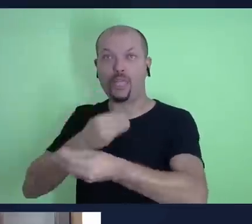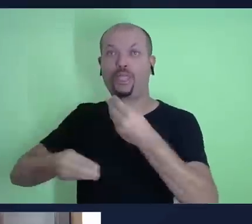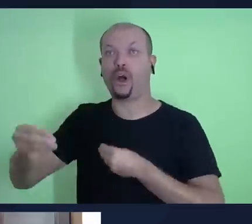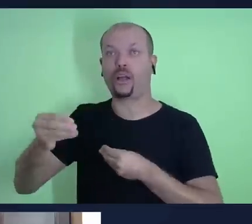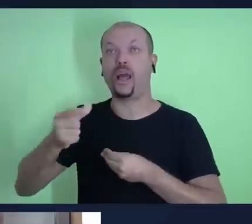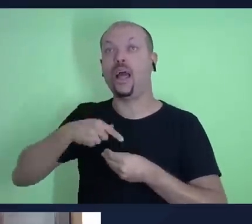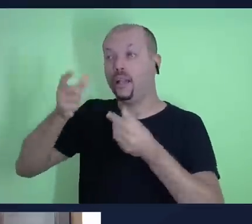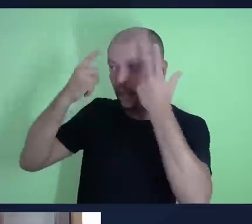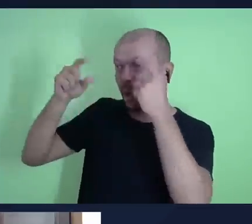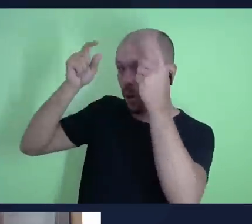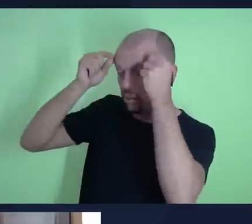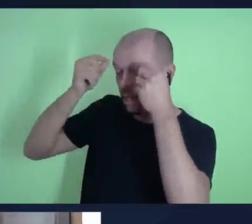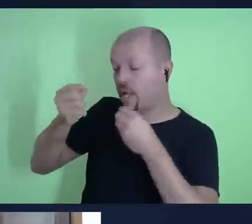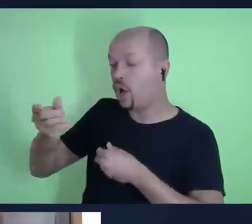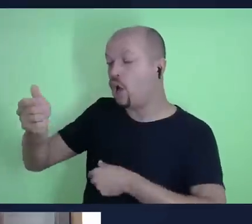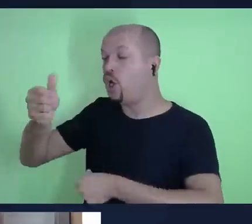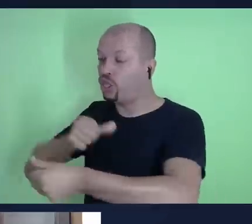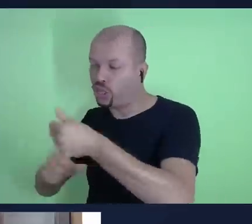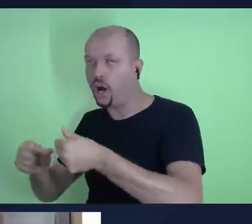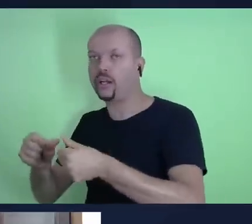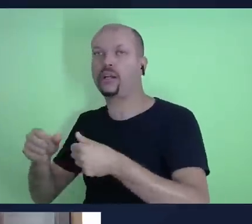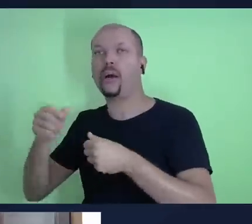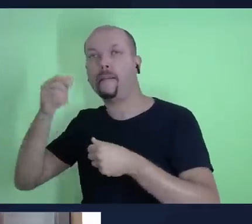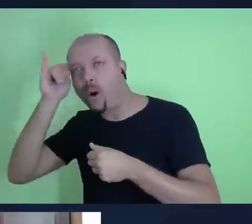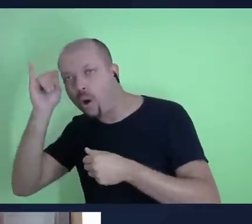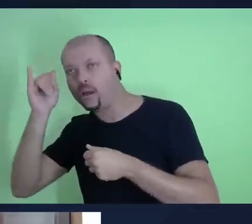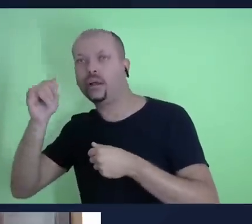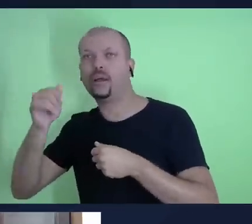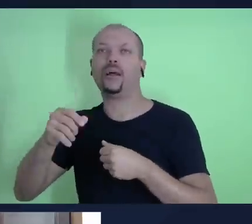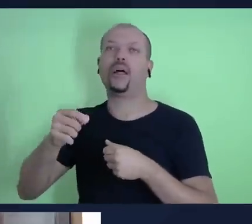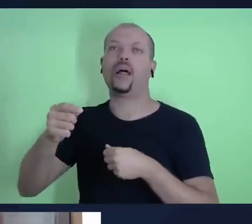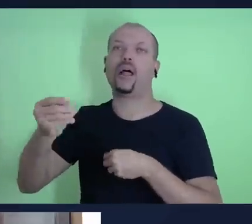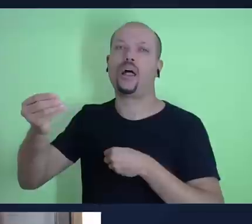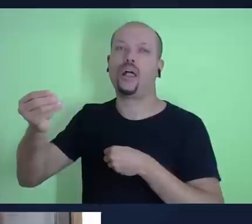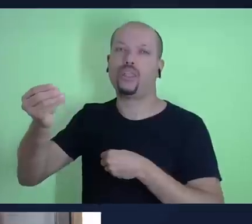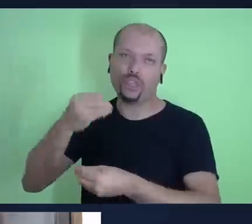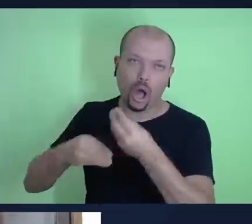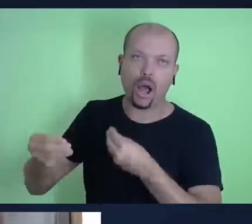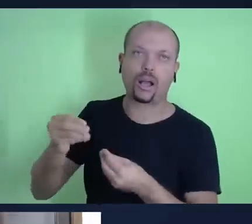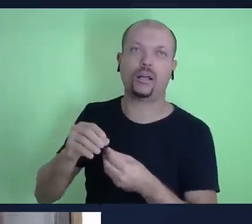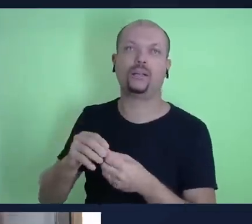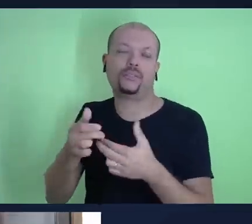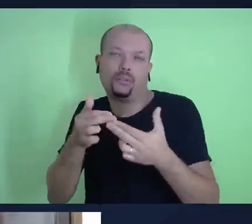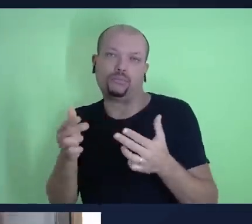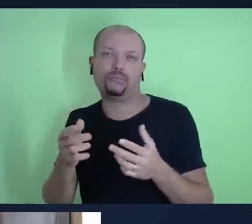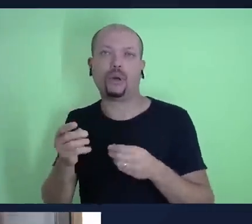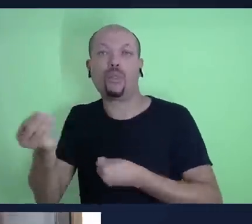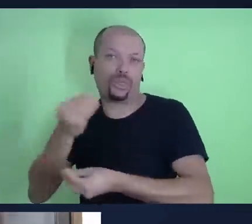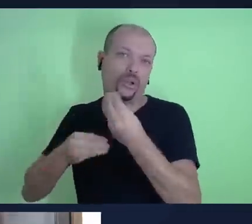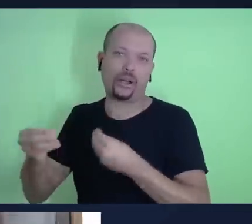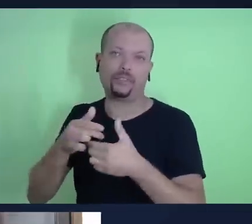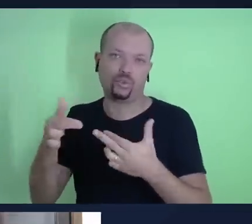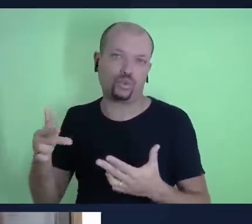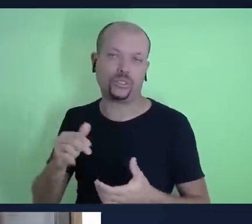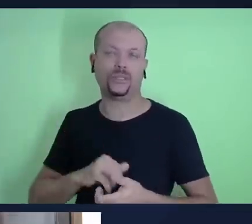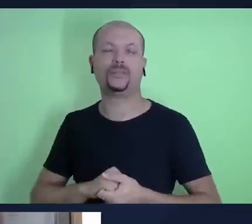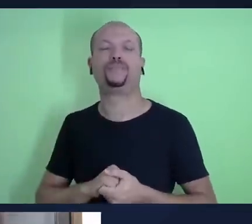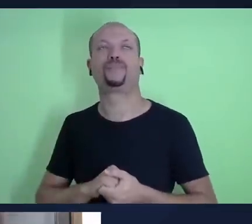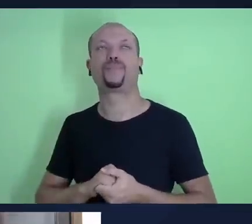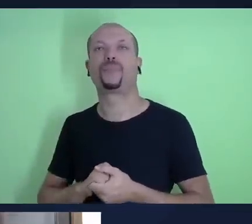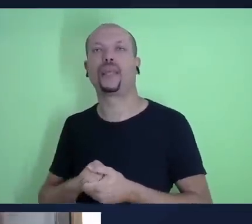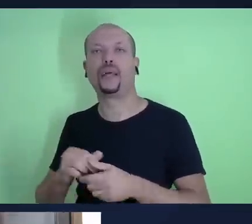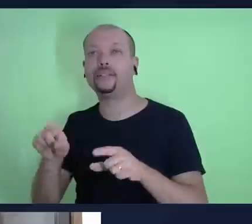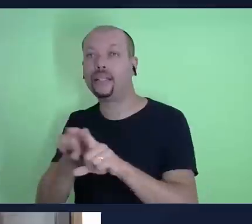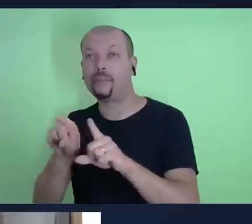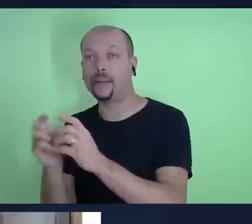faziam o dízimo do gado, faziam o dízimo da plantação, da colheita, né? Então, imagina